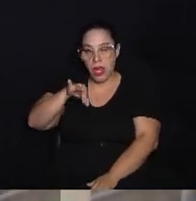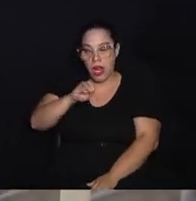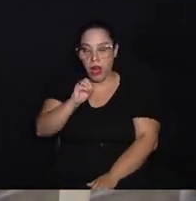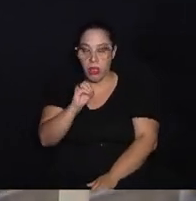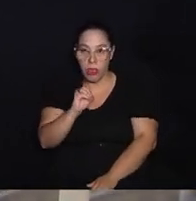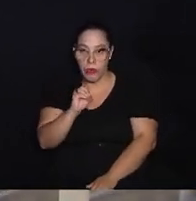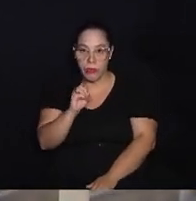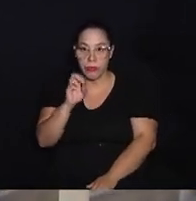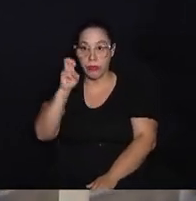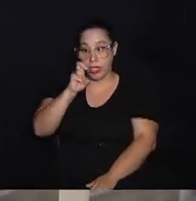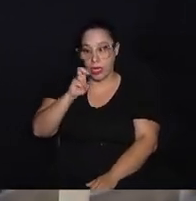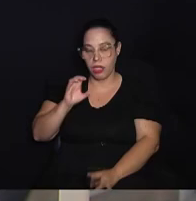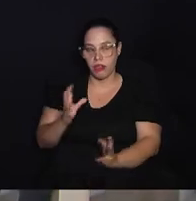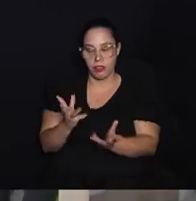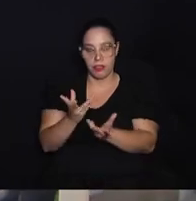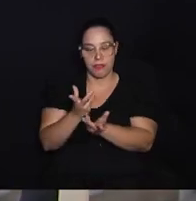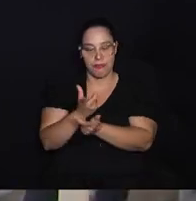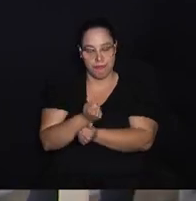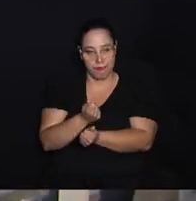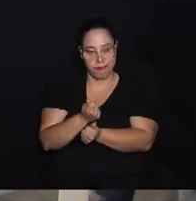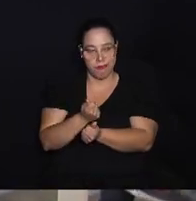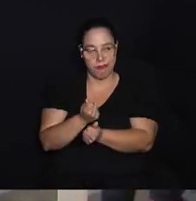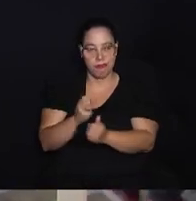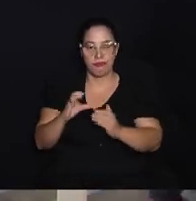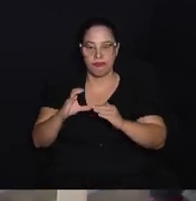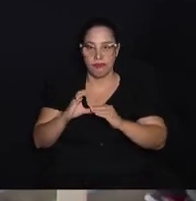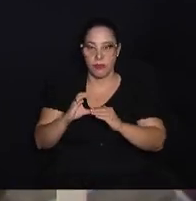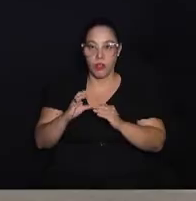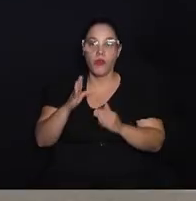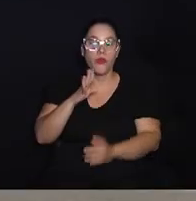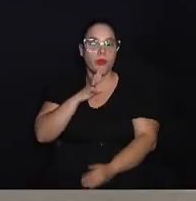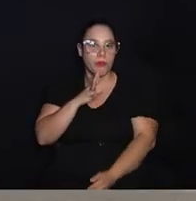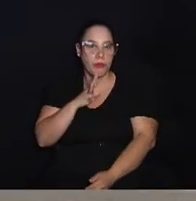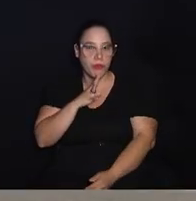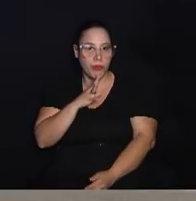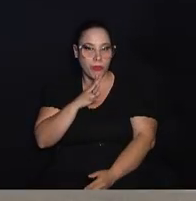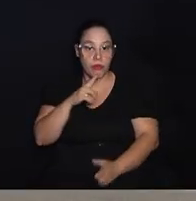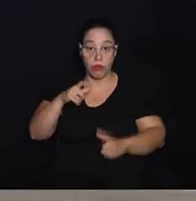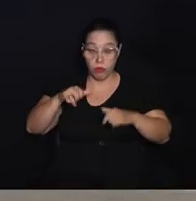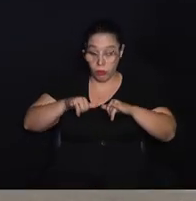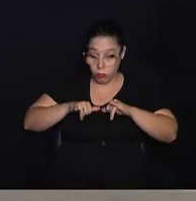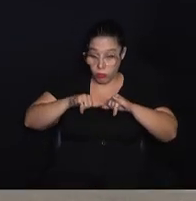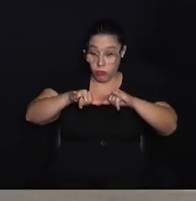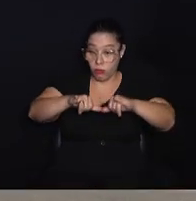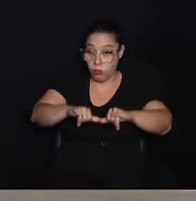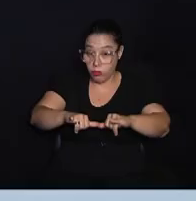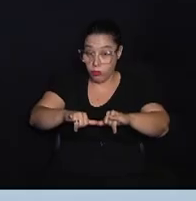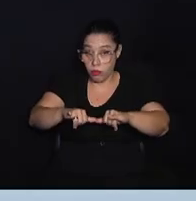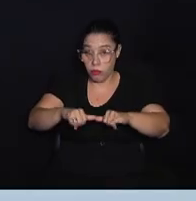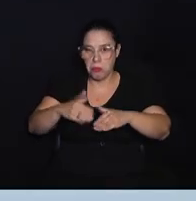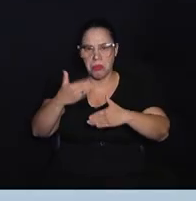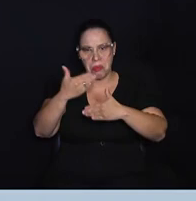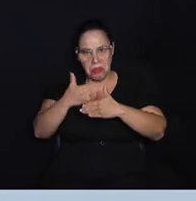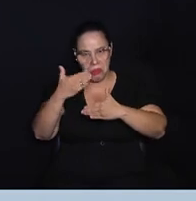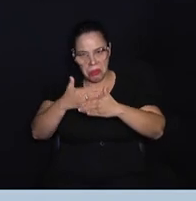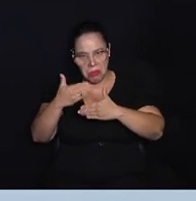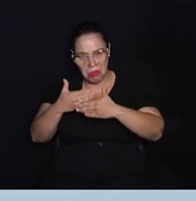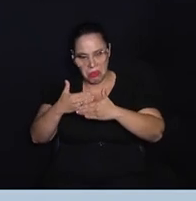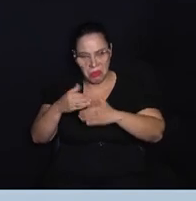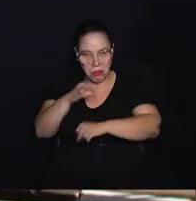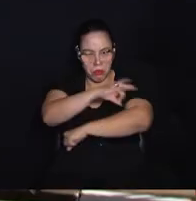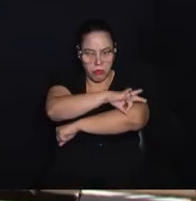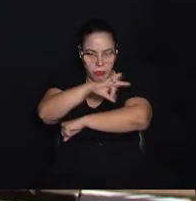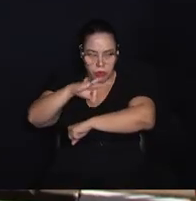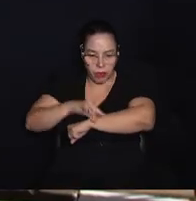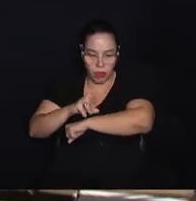é a 5ª maravilha eleita pela população. Vamos conhecer? O mercado municipal foi projetado pelo arquiteto